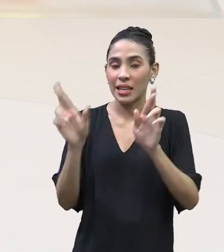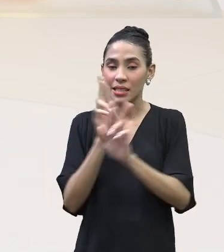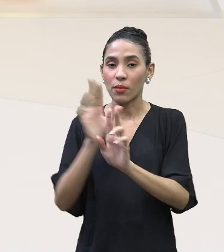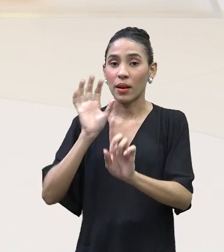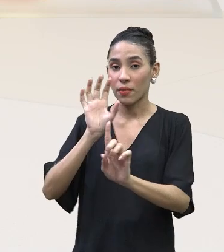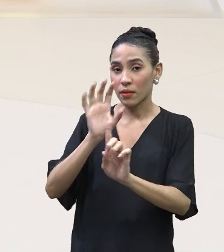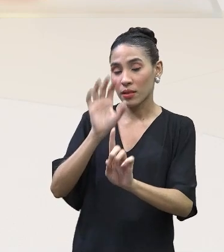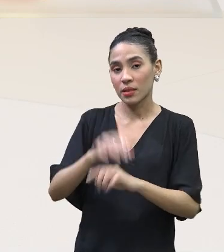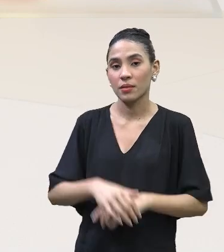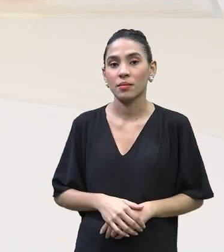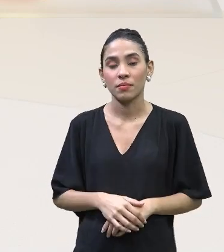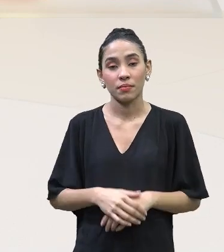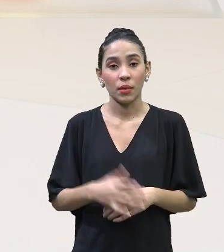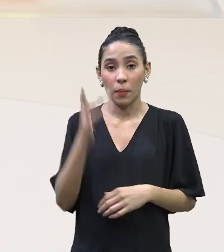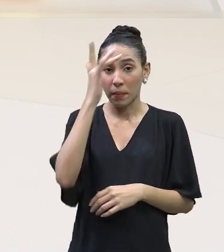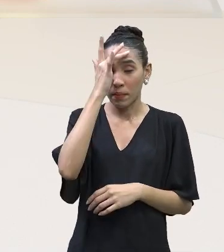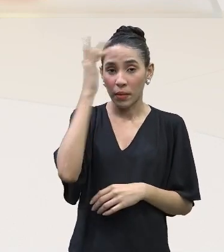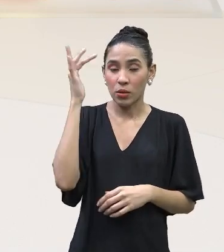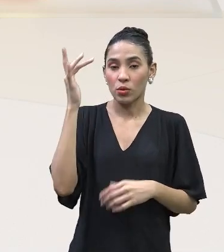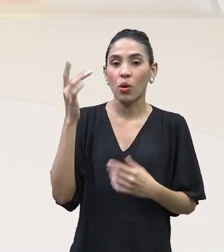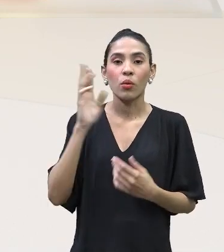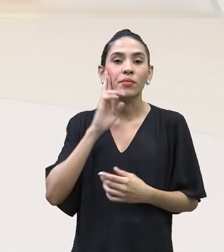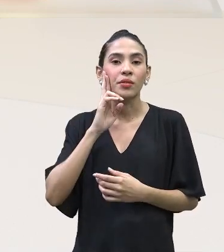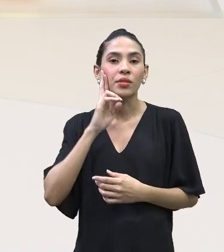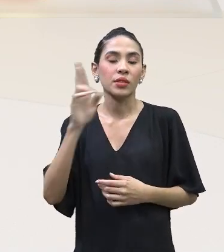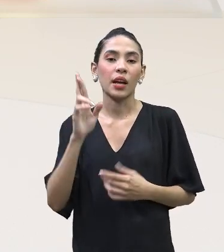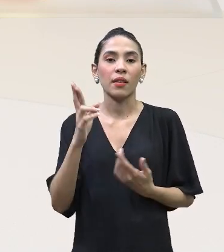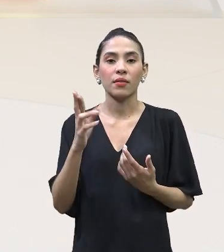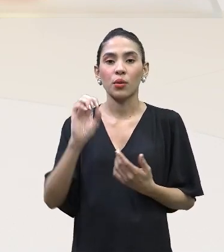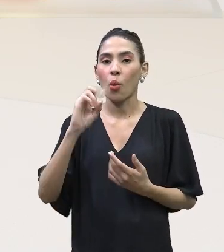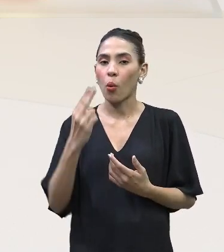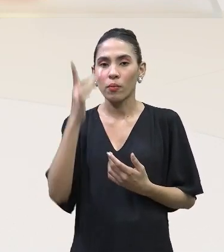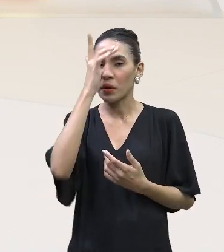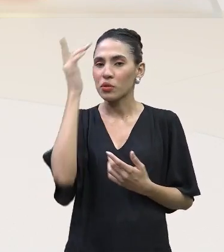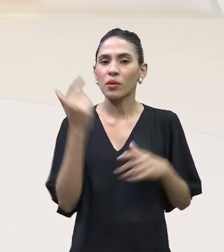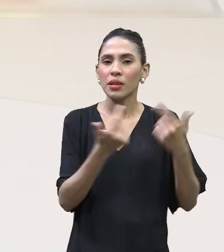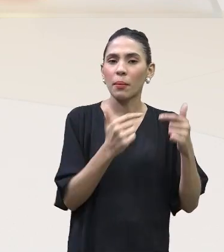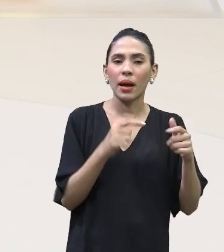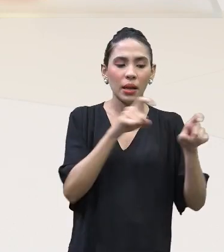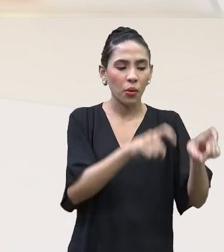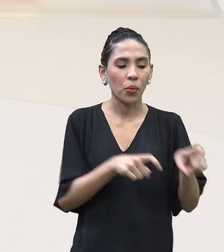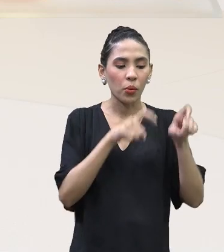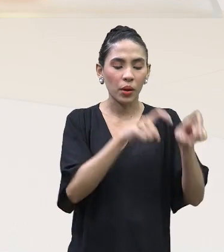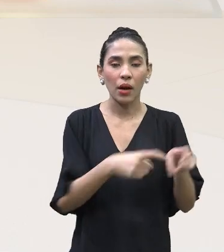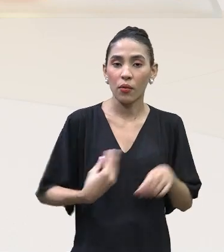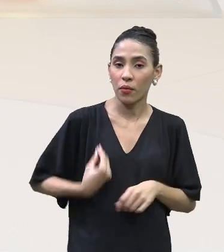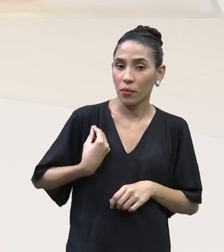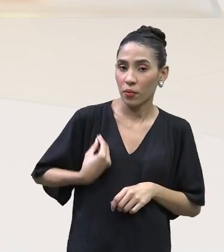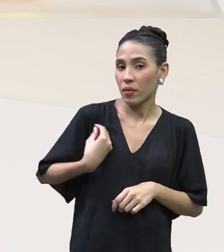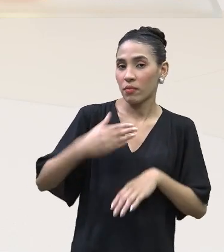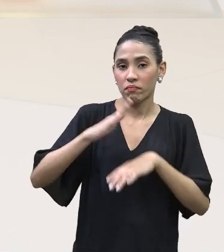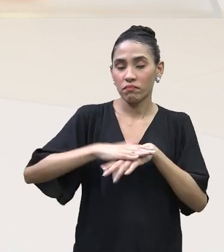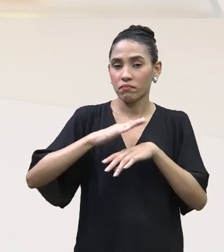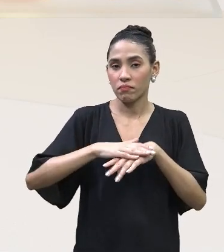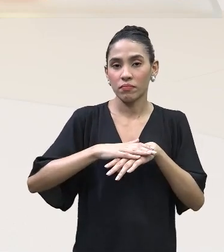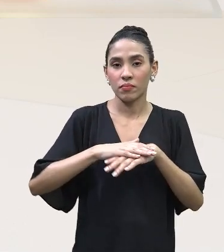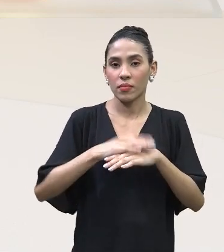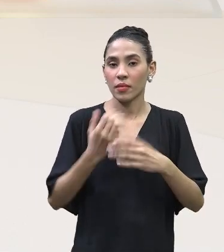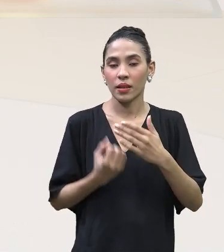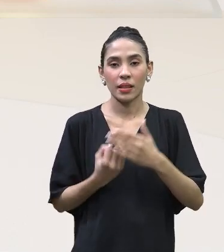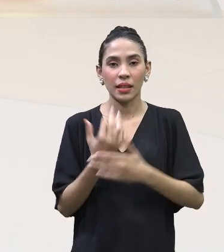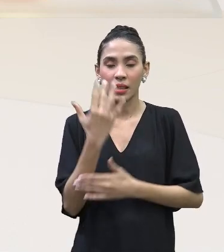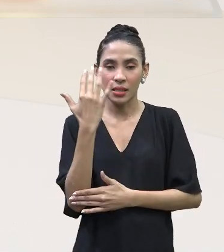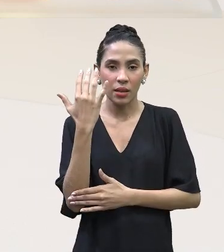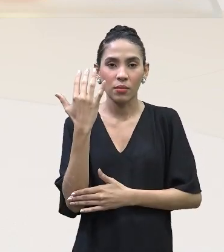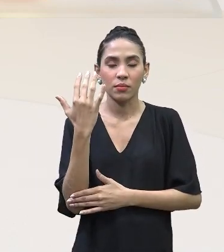Obviamente, o pequeno proprietário rural, o pequeno trabalhador rural, aquela pessoa que vive da sua plantação, do seu